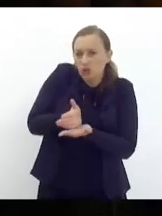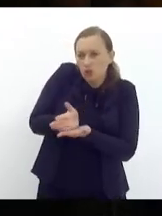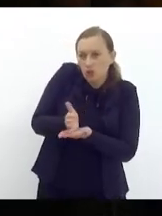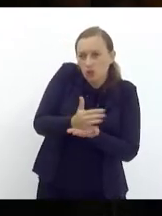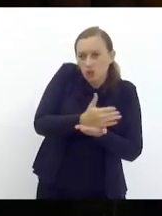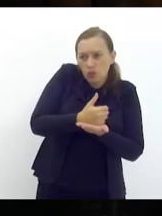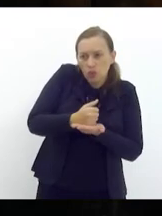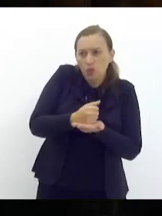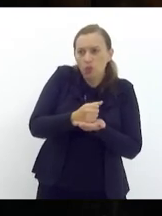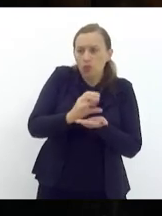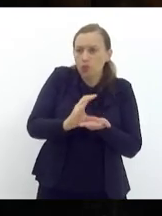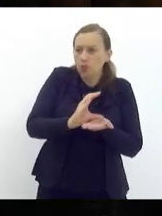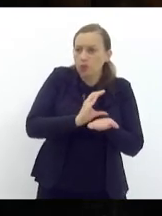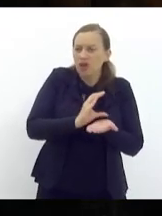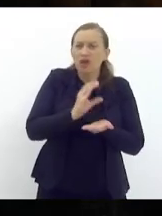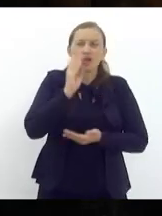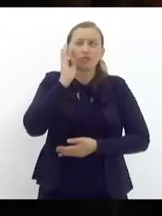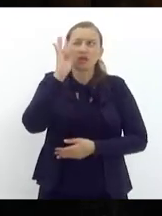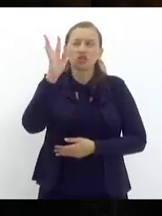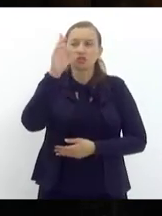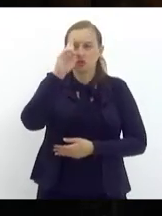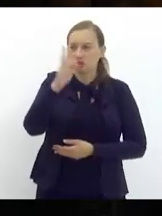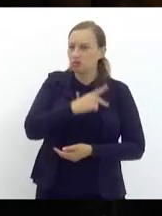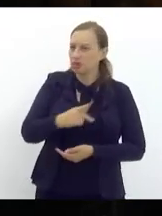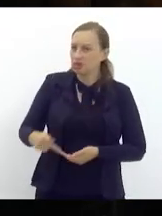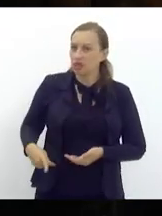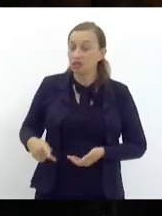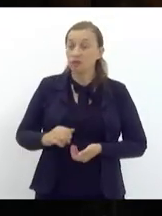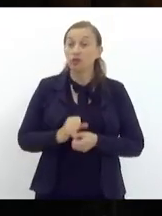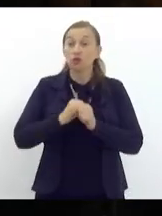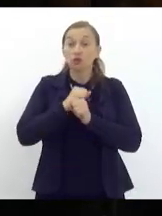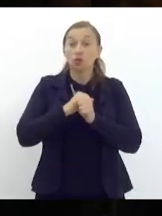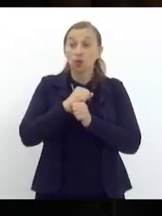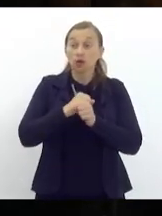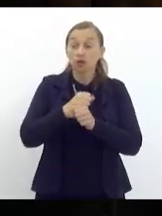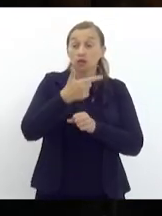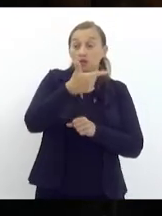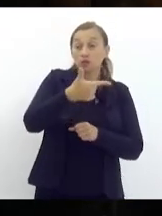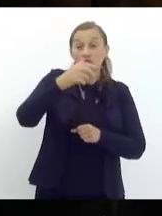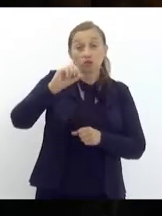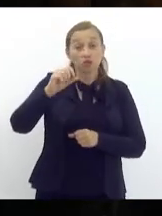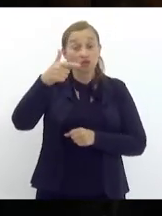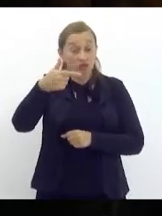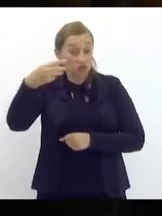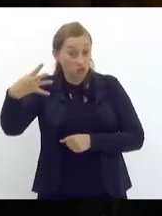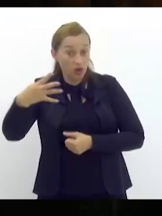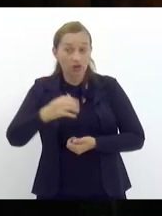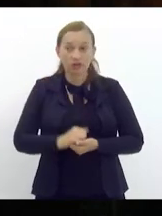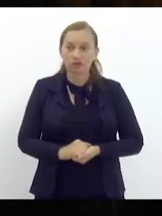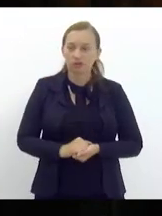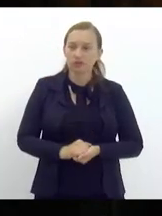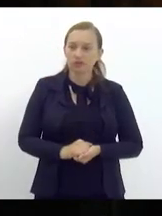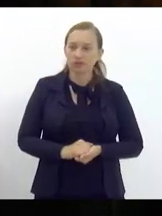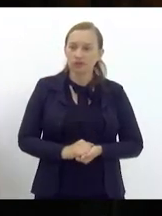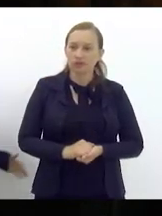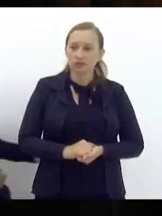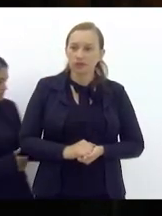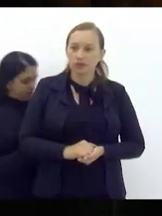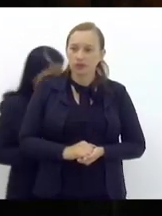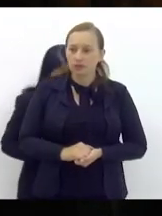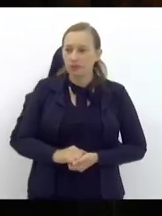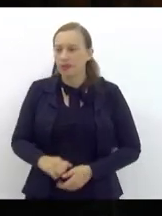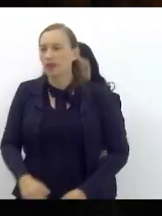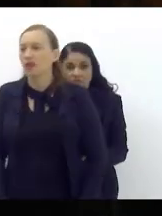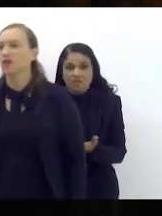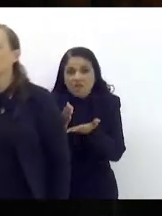imaginemos senhora presidente que no ano de 2024 a projeção de receita de